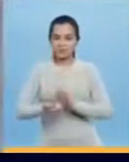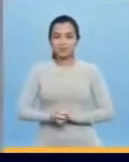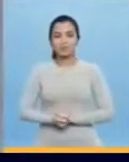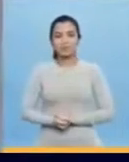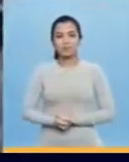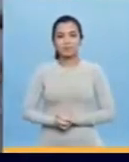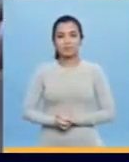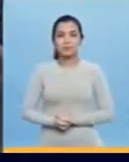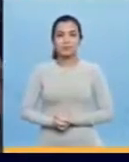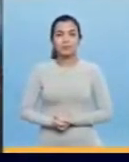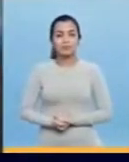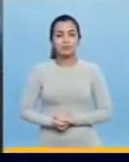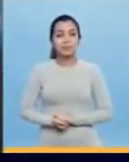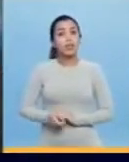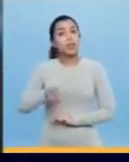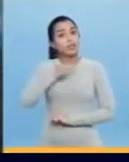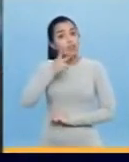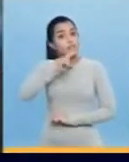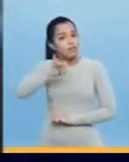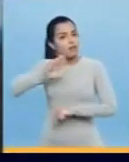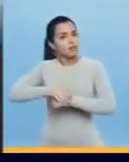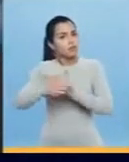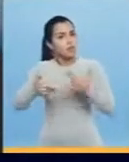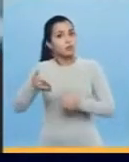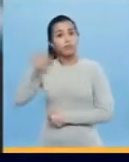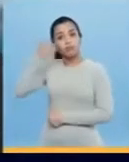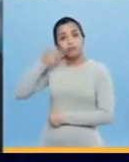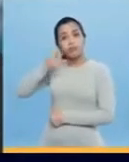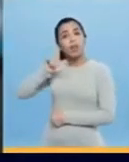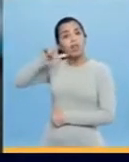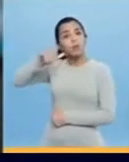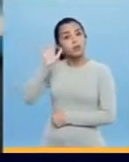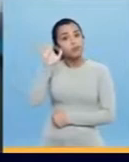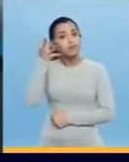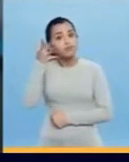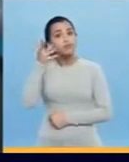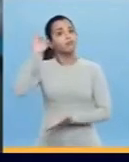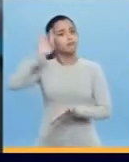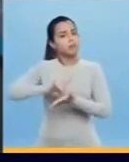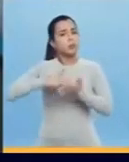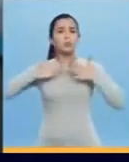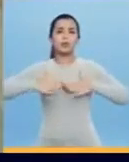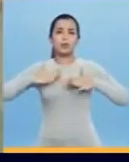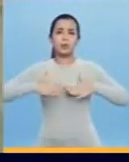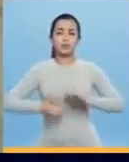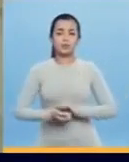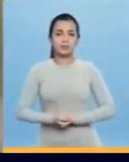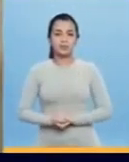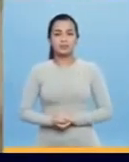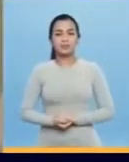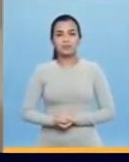pobre e fé Ele fala que vai fazer uma coisa, tem um discurso E aquele discurso se traduz em realidade Com tranquilidade